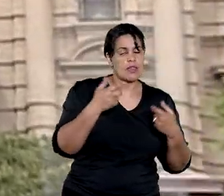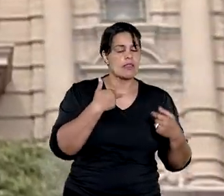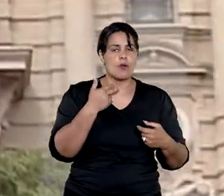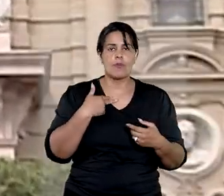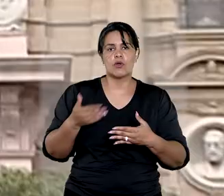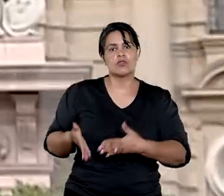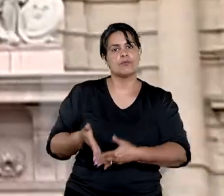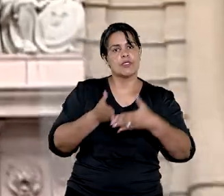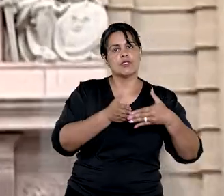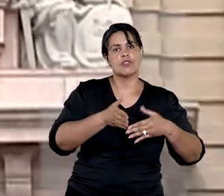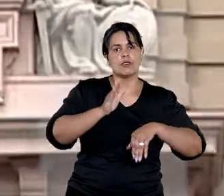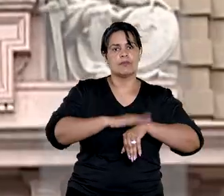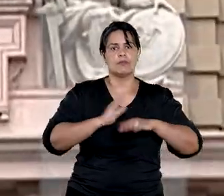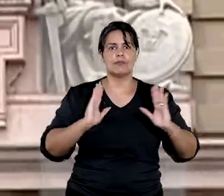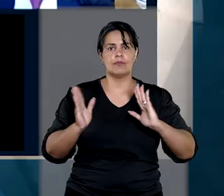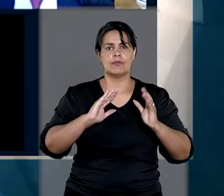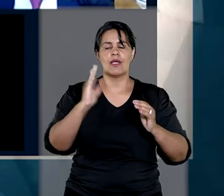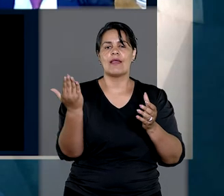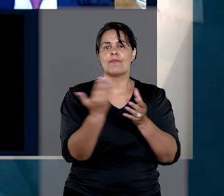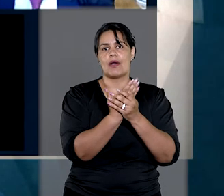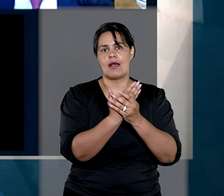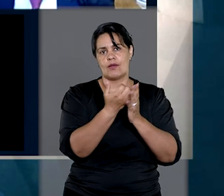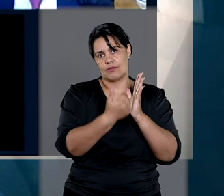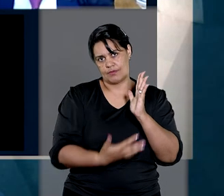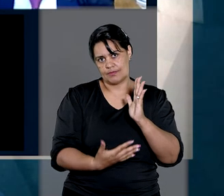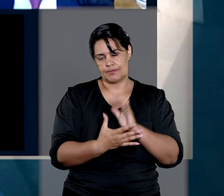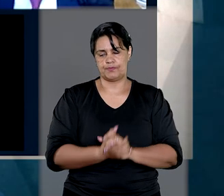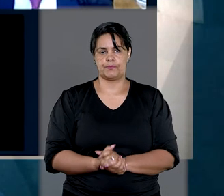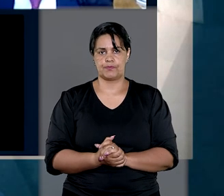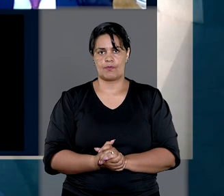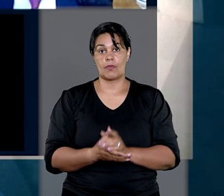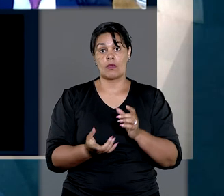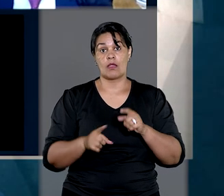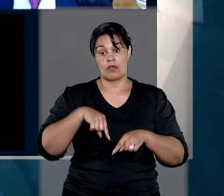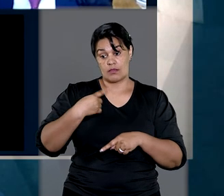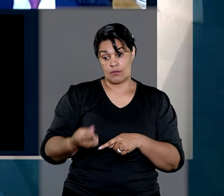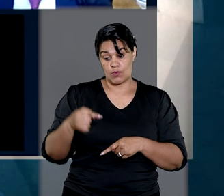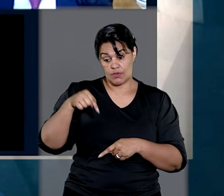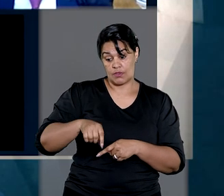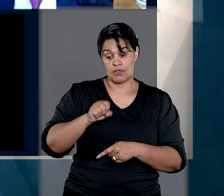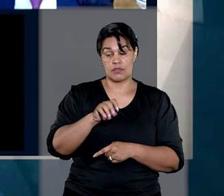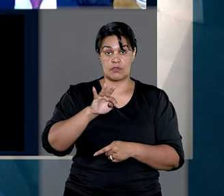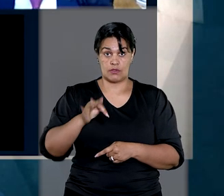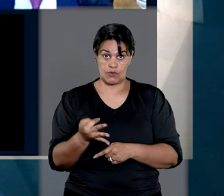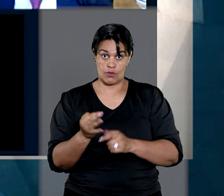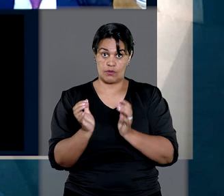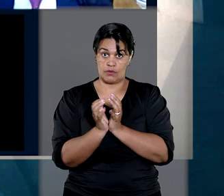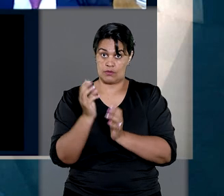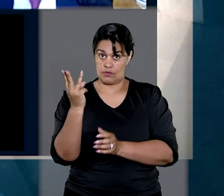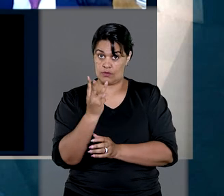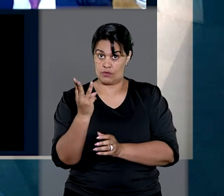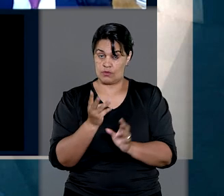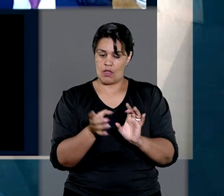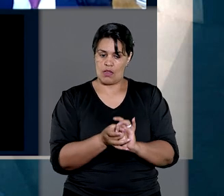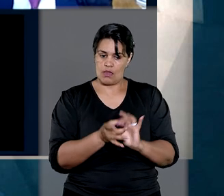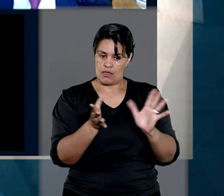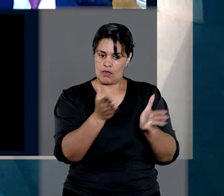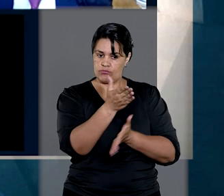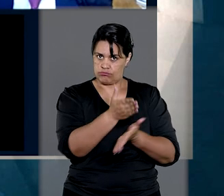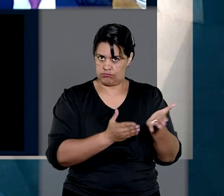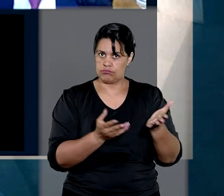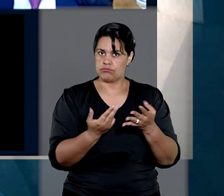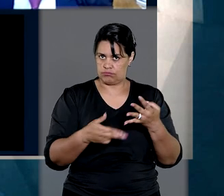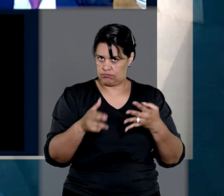pleiteada em embargos à execução. A terceira turma do STJ, por unanimidade, deu parcial provimento ao recurso